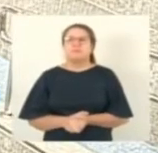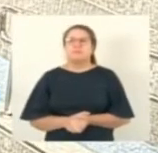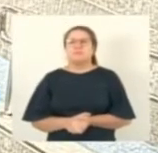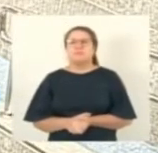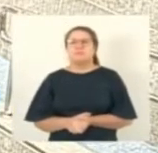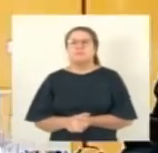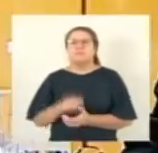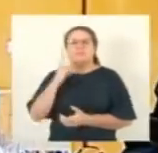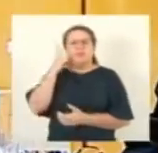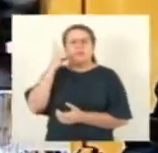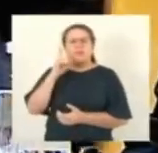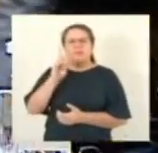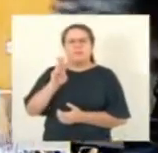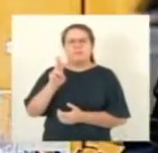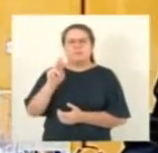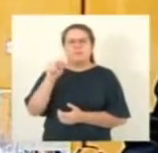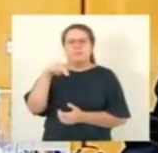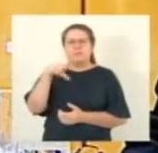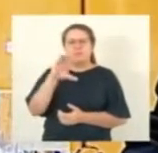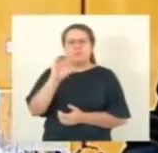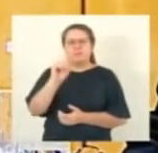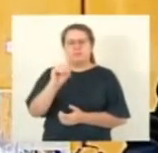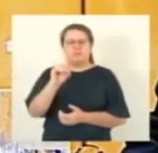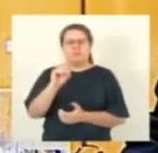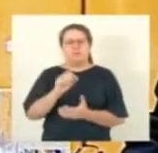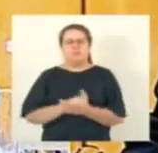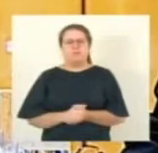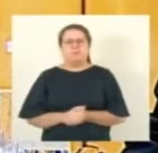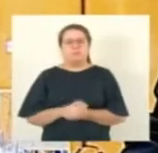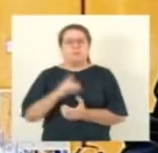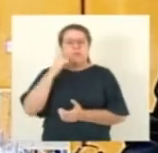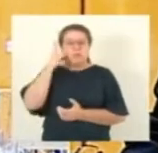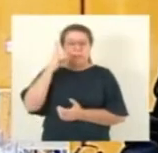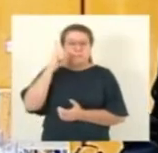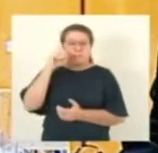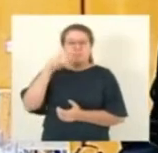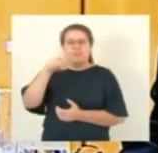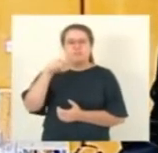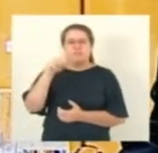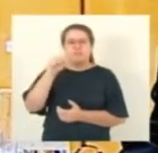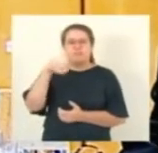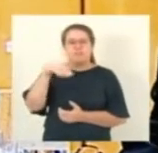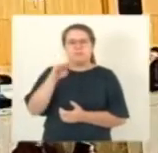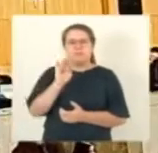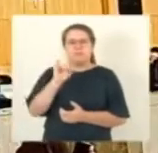Deputado Bruno Lamas, deputado Alexandre Chambinho.